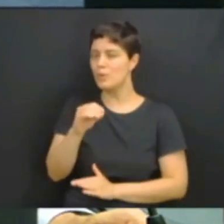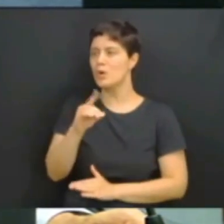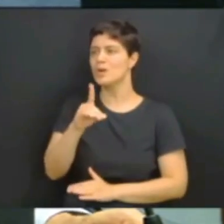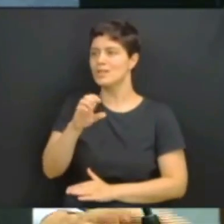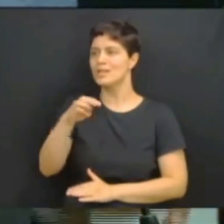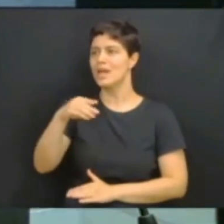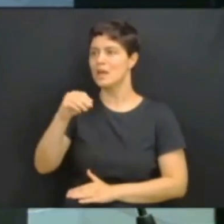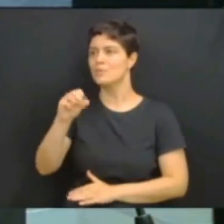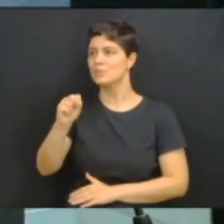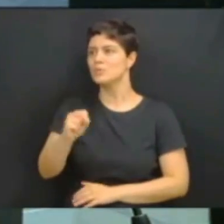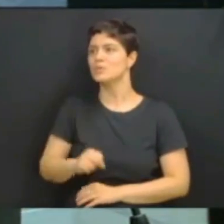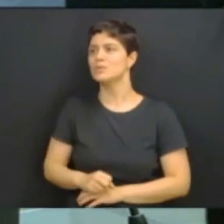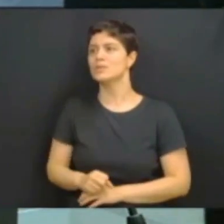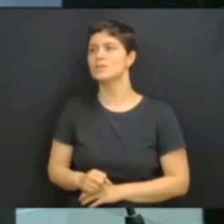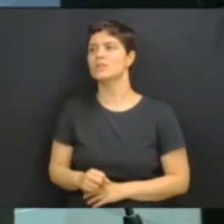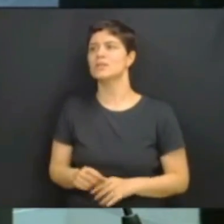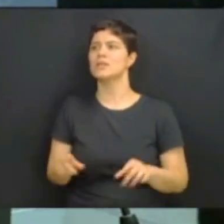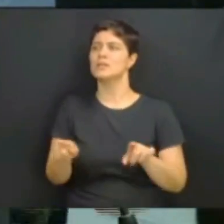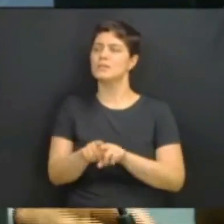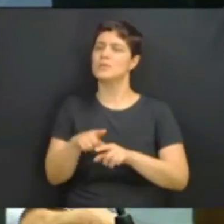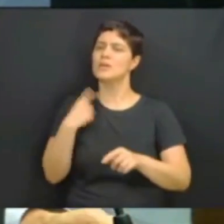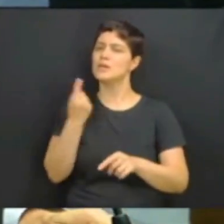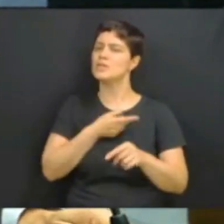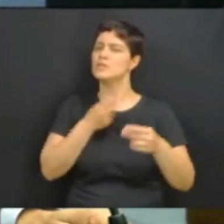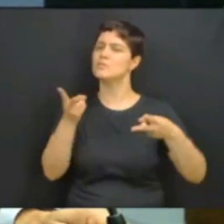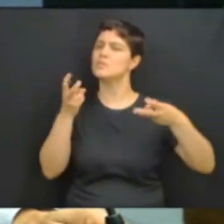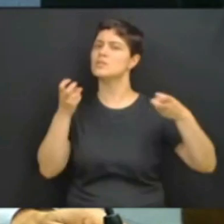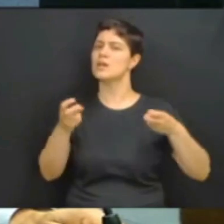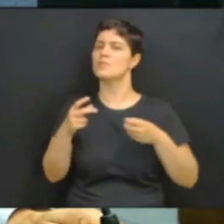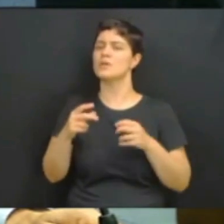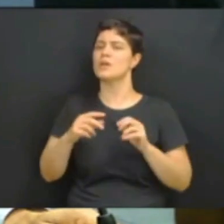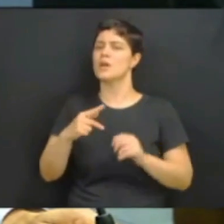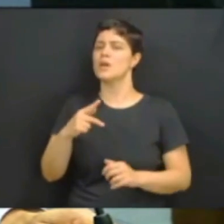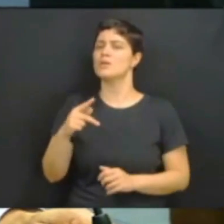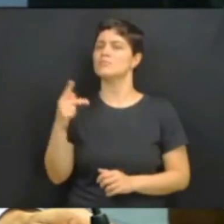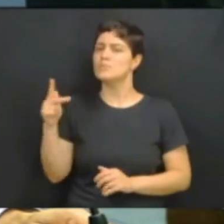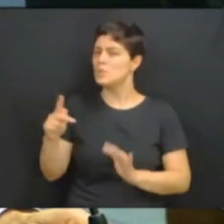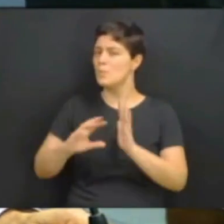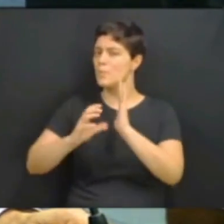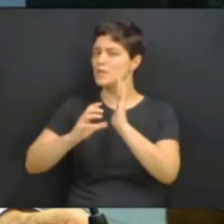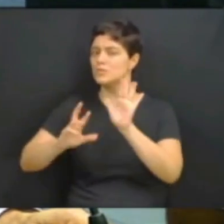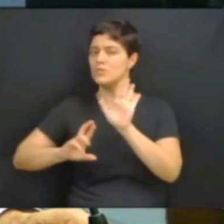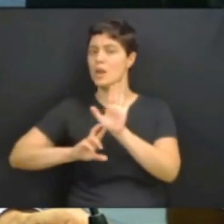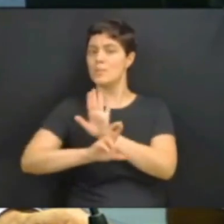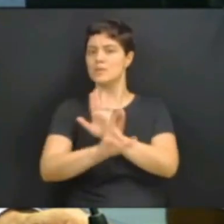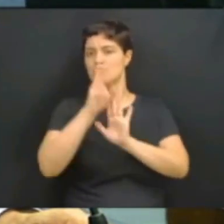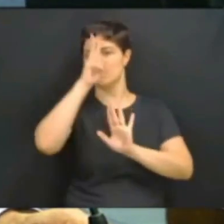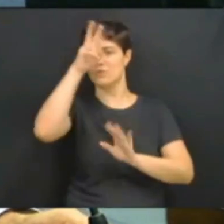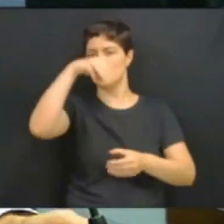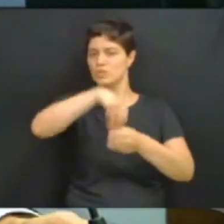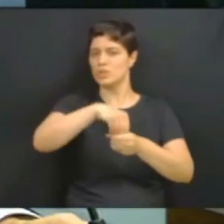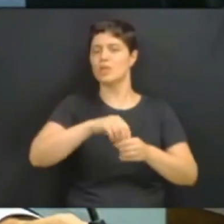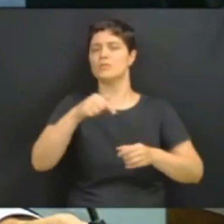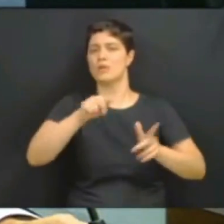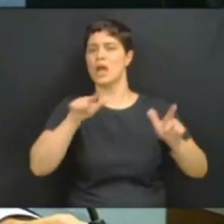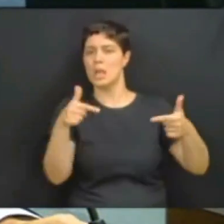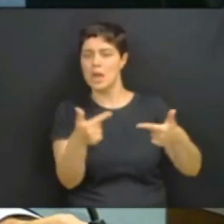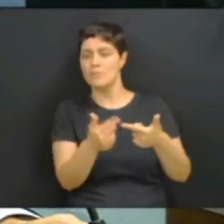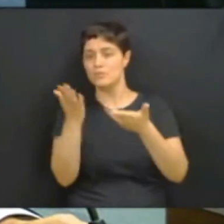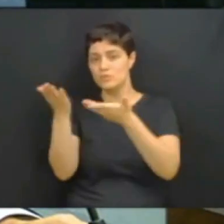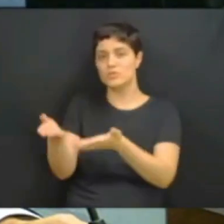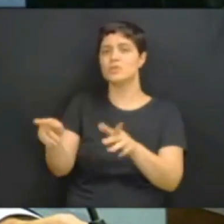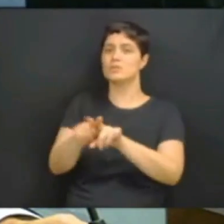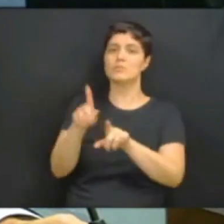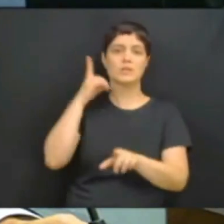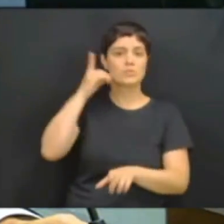muito bem representado aqui na Assembleia, pela sua pessoa e também do deputado Fábio. Deputados